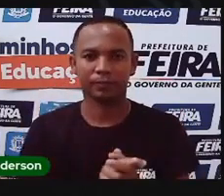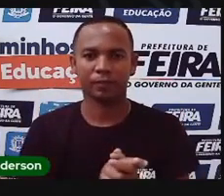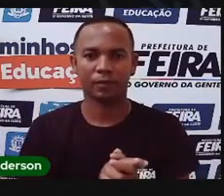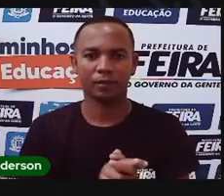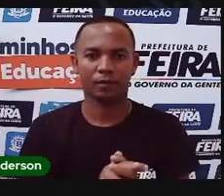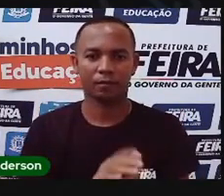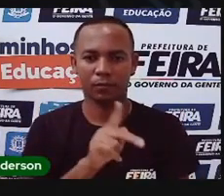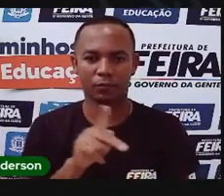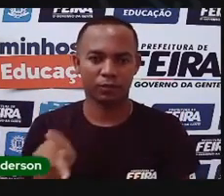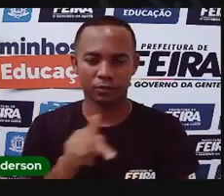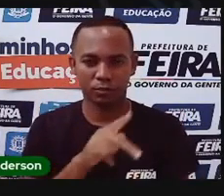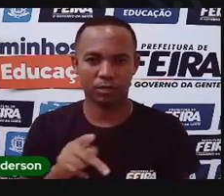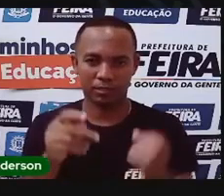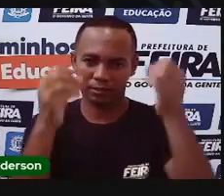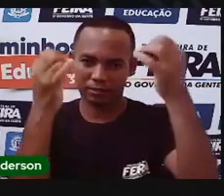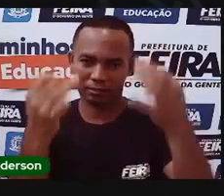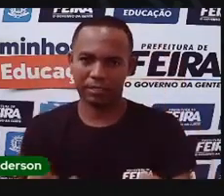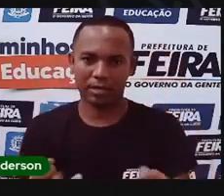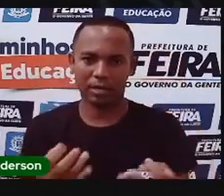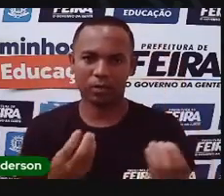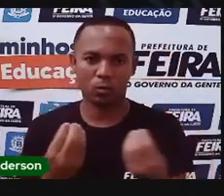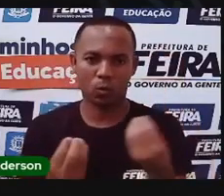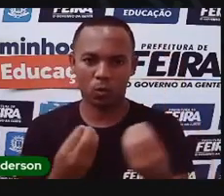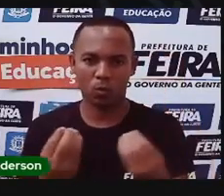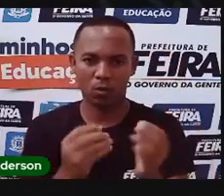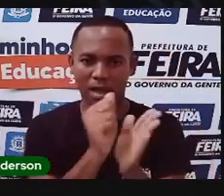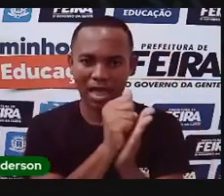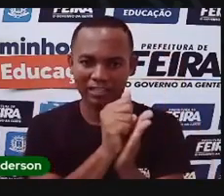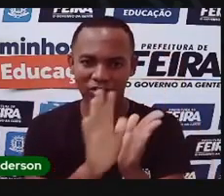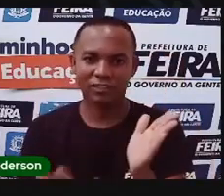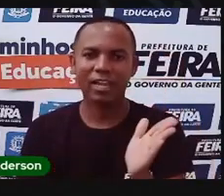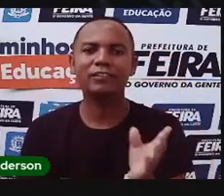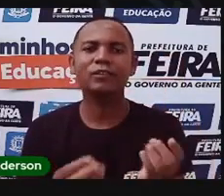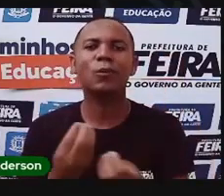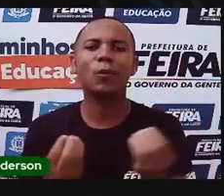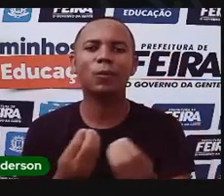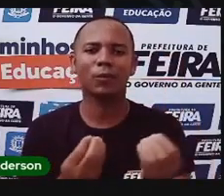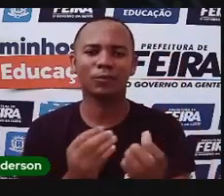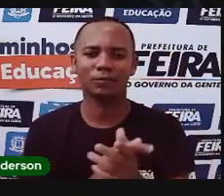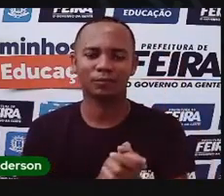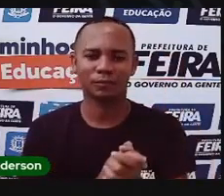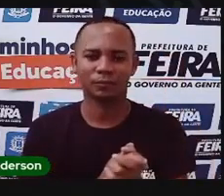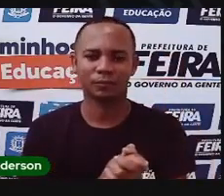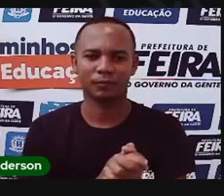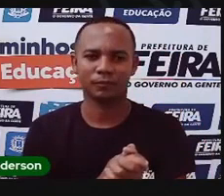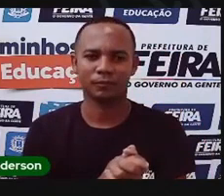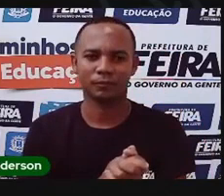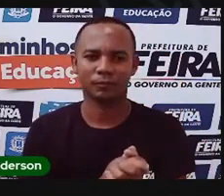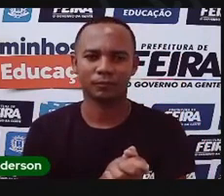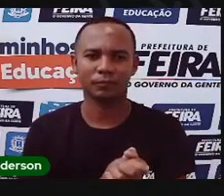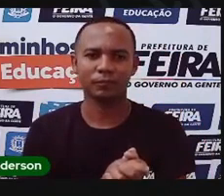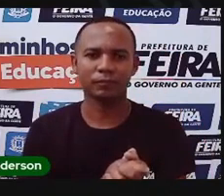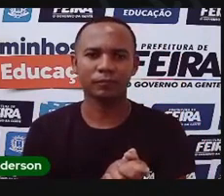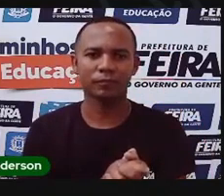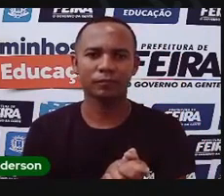começar agora a fazer uma explicação para vocês do que seria essa atividade, certo? Bom, Maria